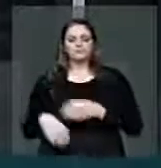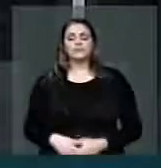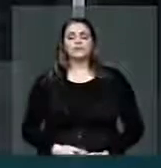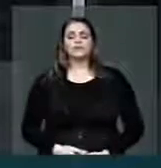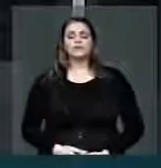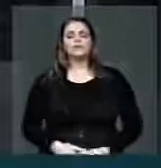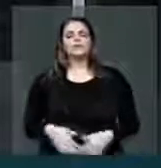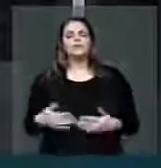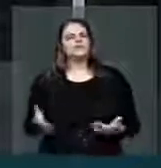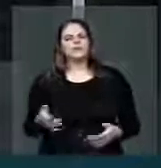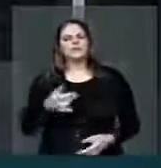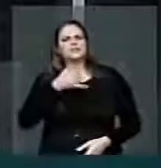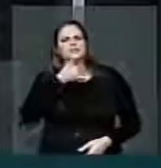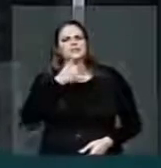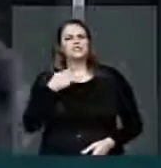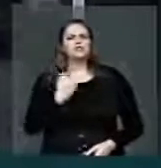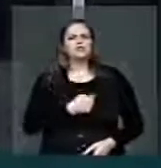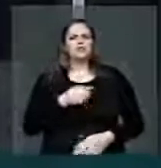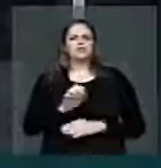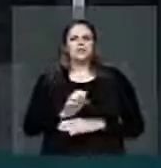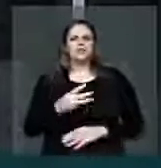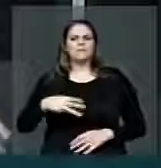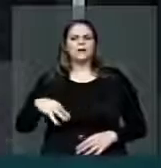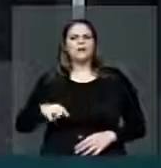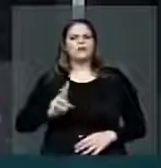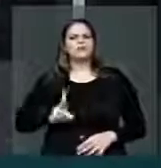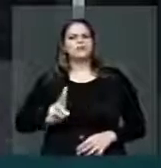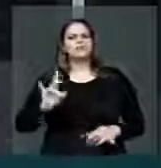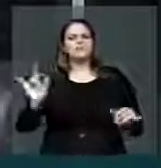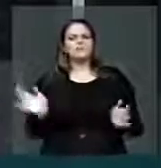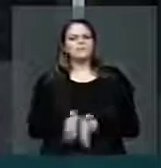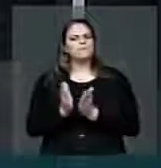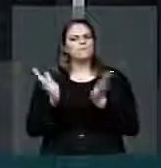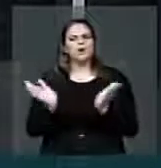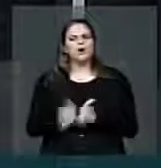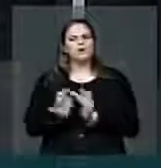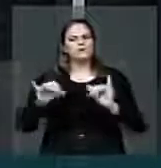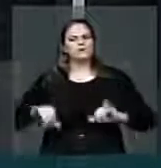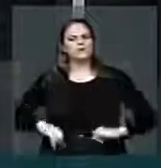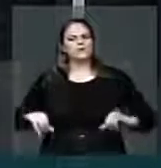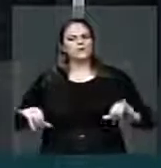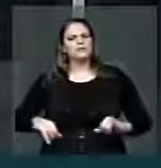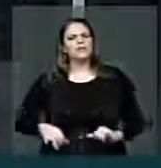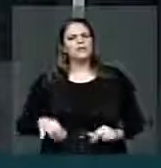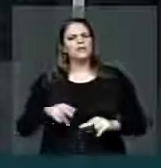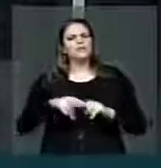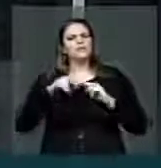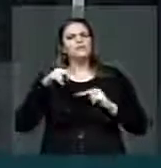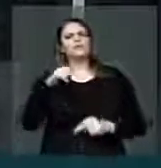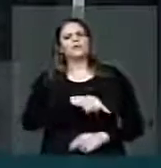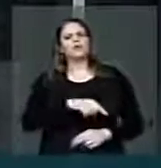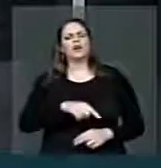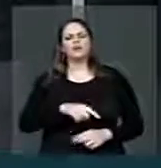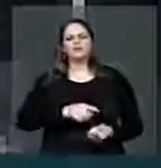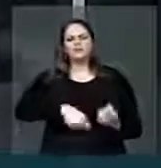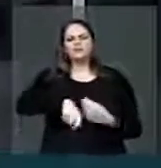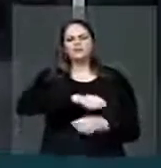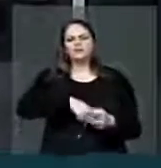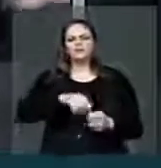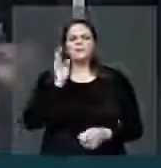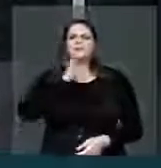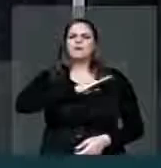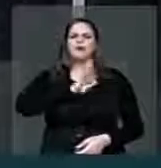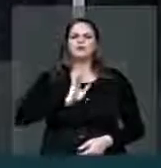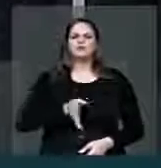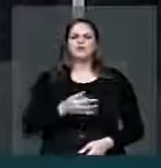Infelizmente, o nosso Maranhão só exporta pobreza e sofrimento em virtude de uma oligarquia perversa que está